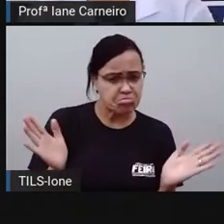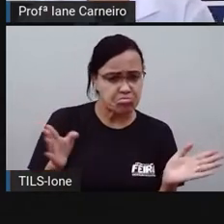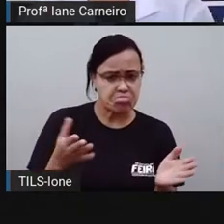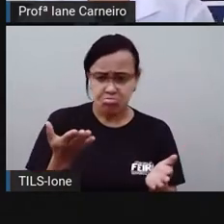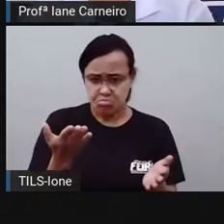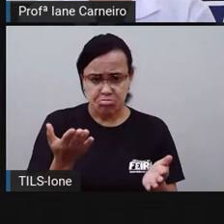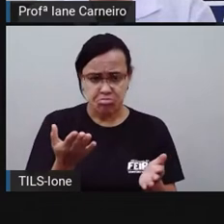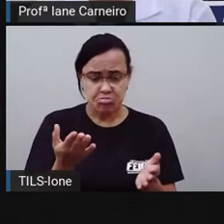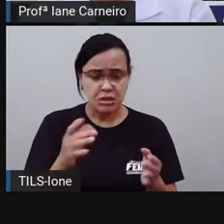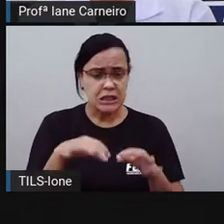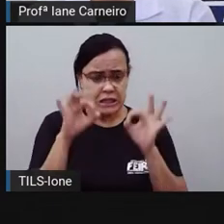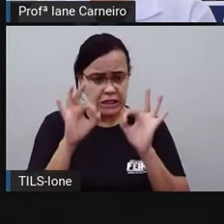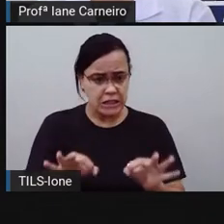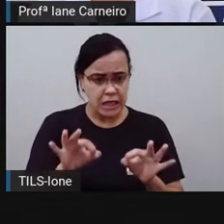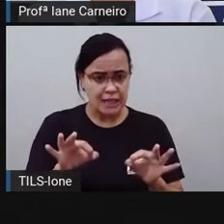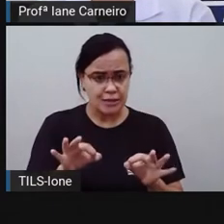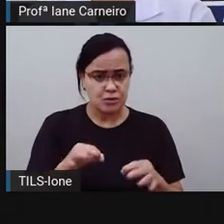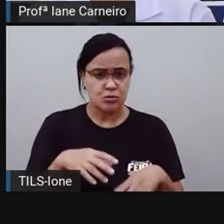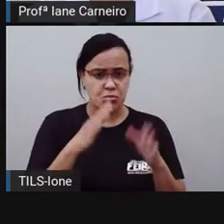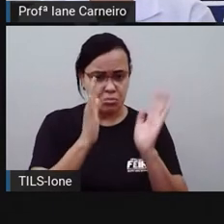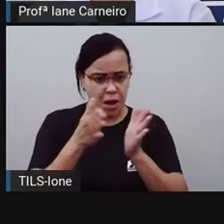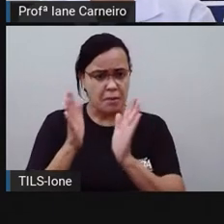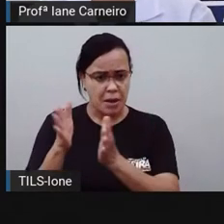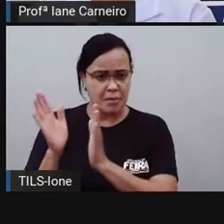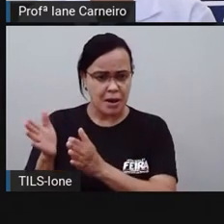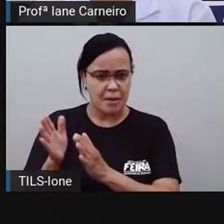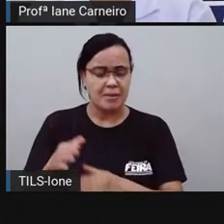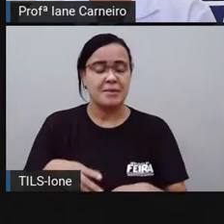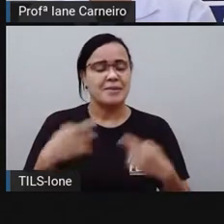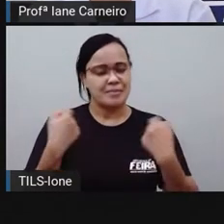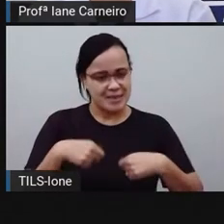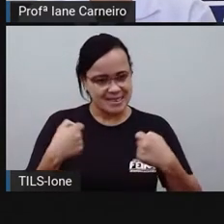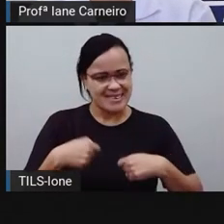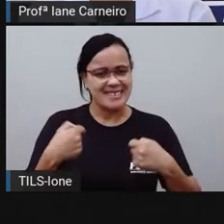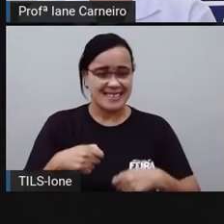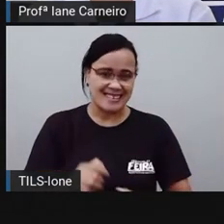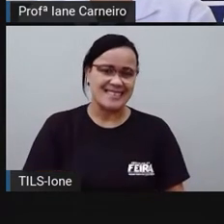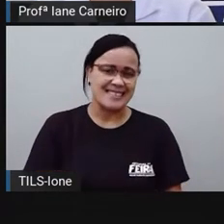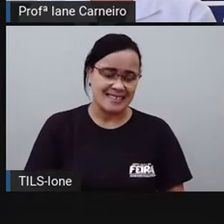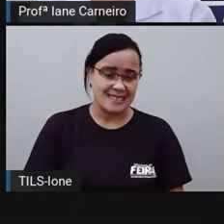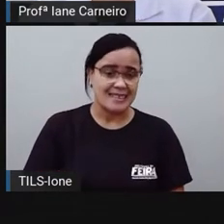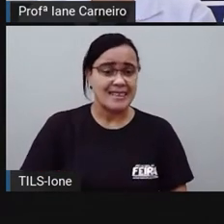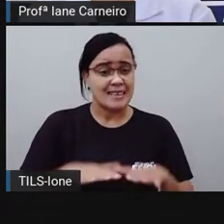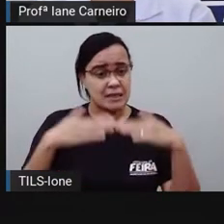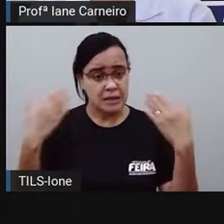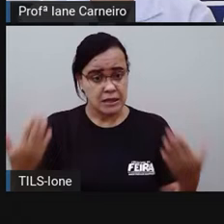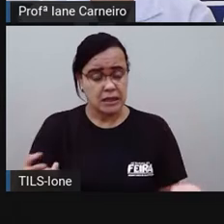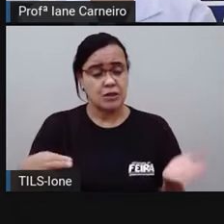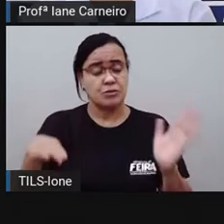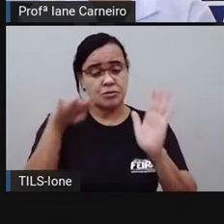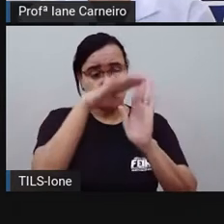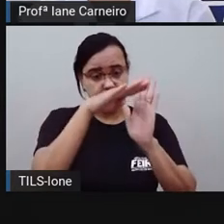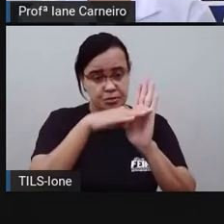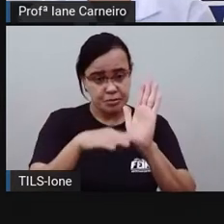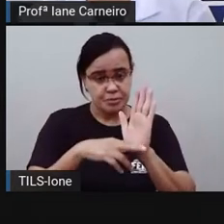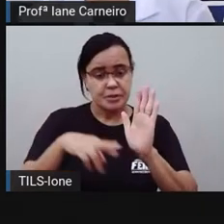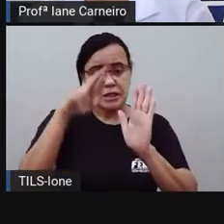ocorra certinho e dê tudo certo na receita, bom? Então as receitas são compostas por